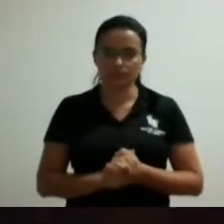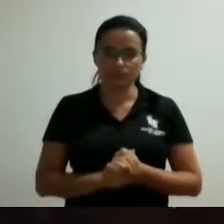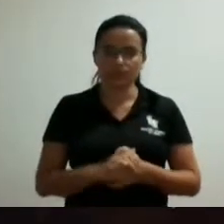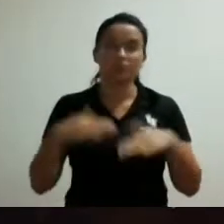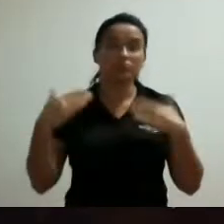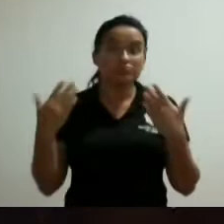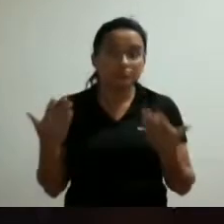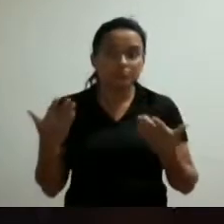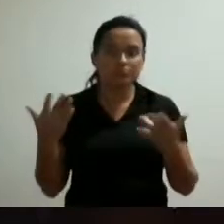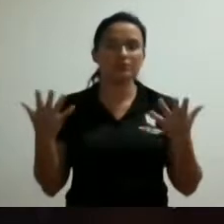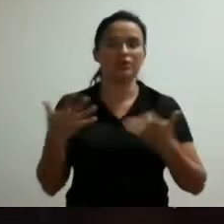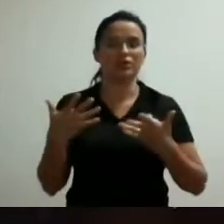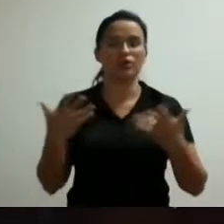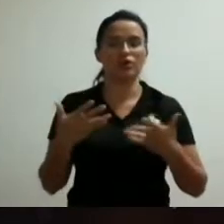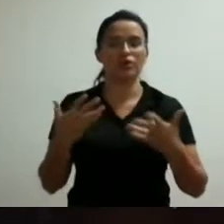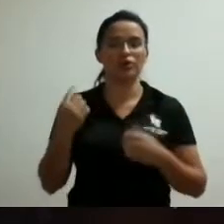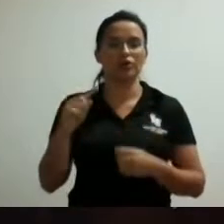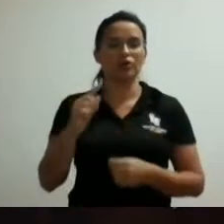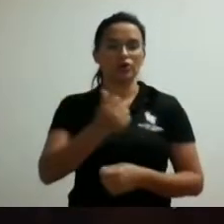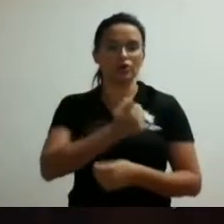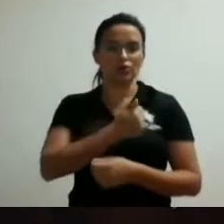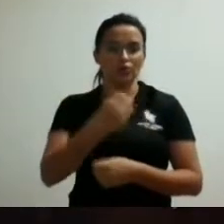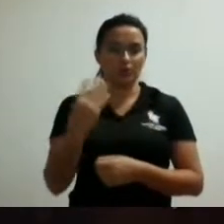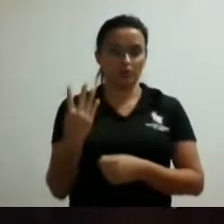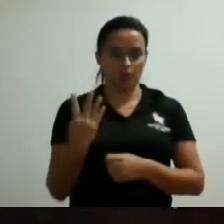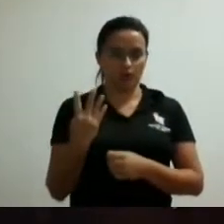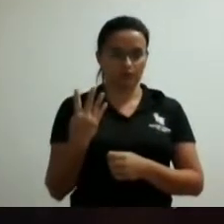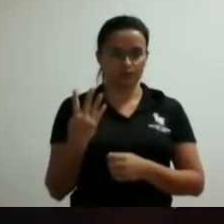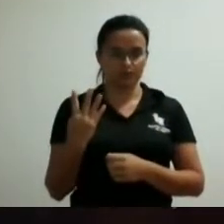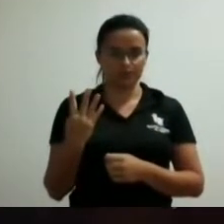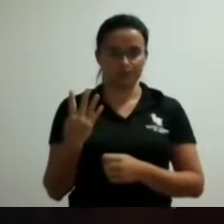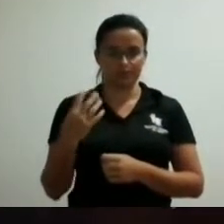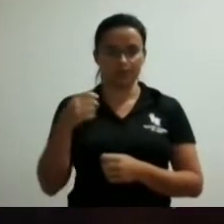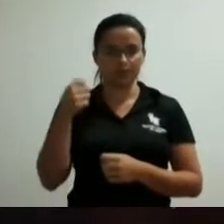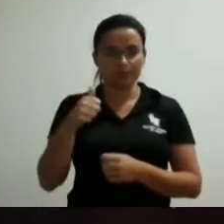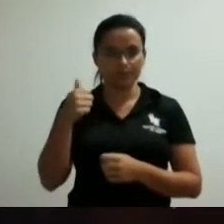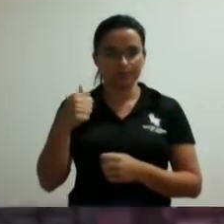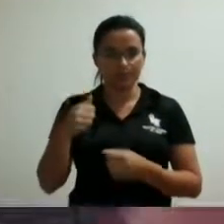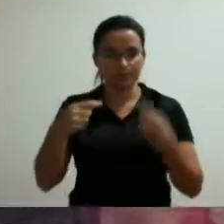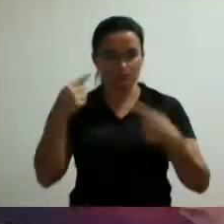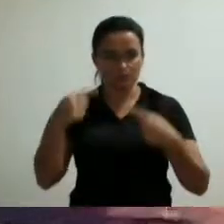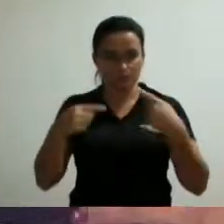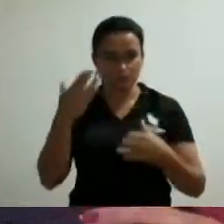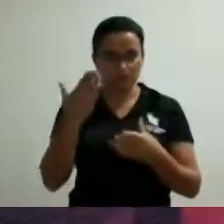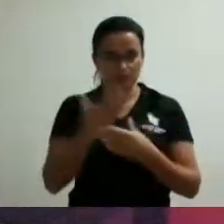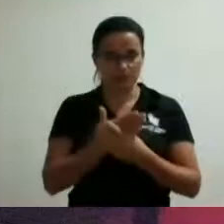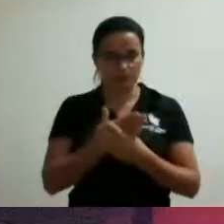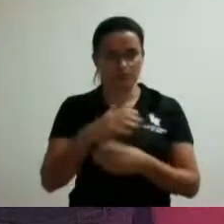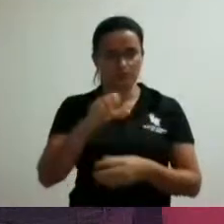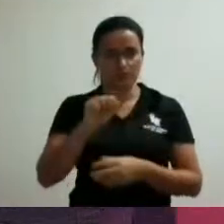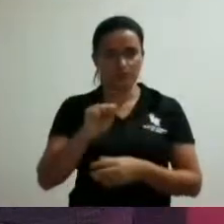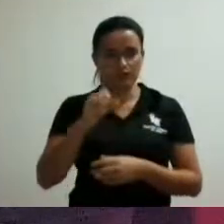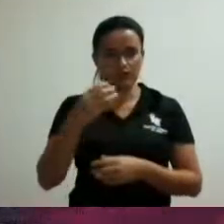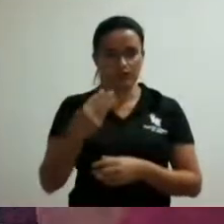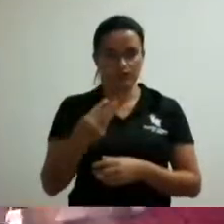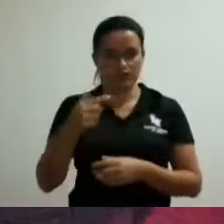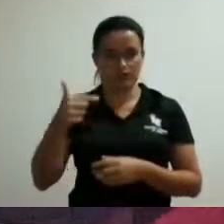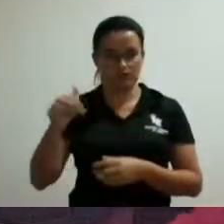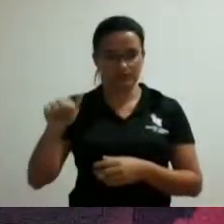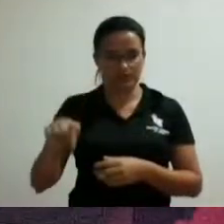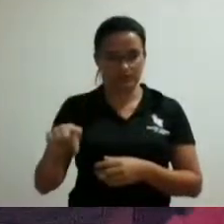vamos ao número 4 primeira discussão processo 83 27 barra 2019